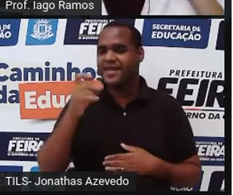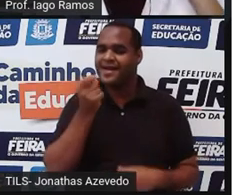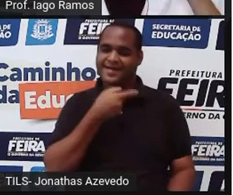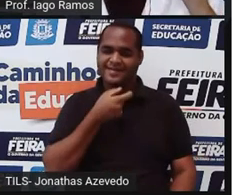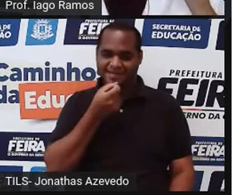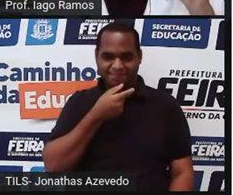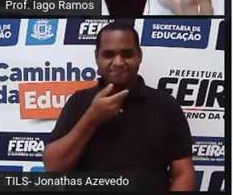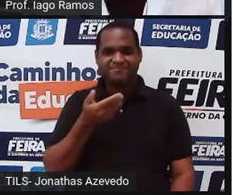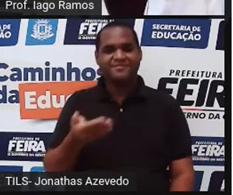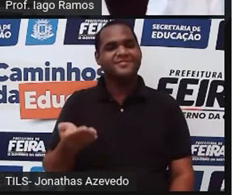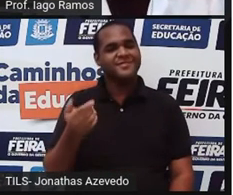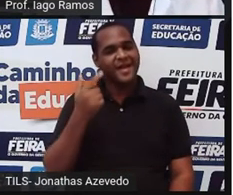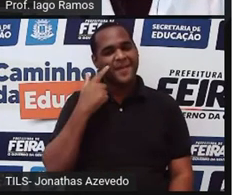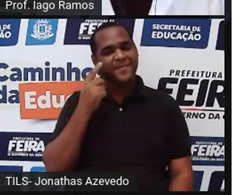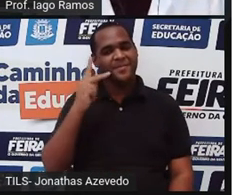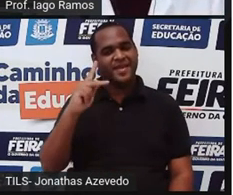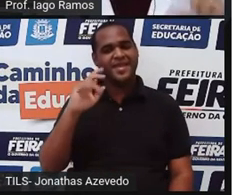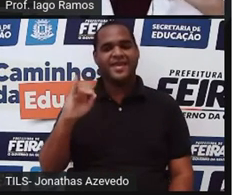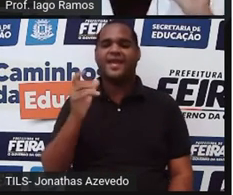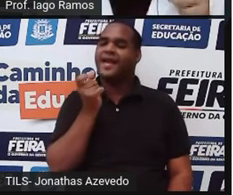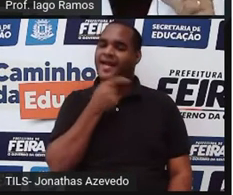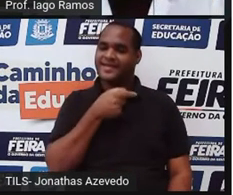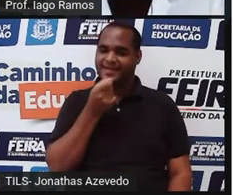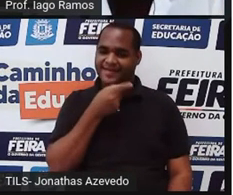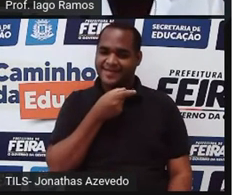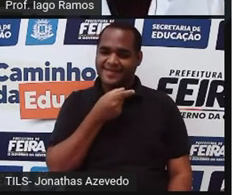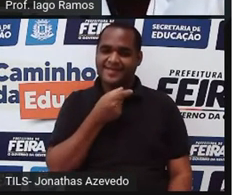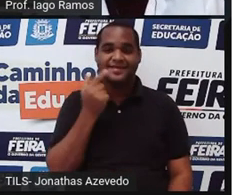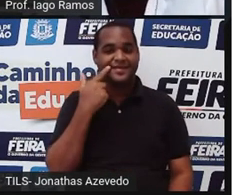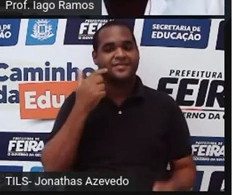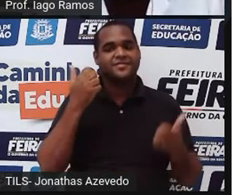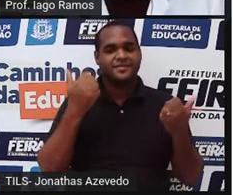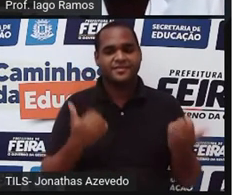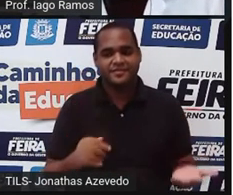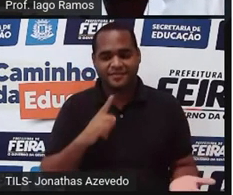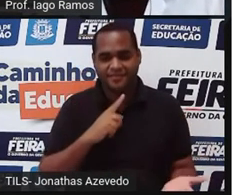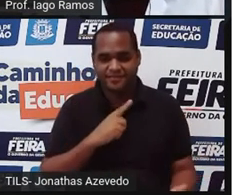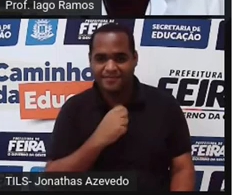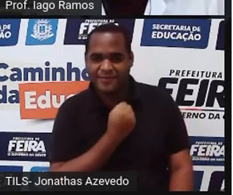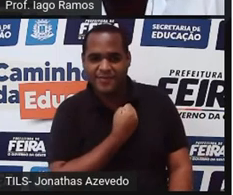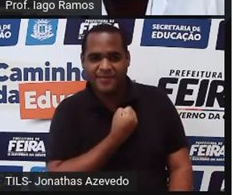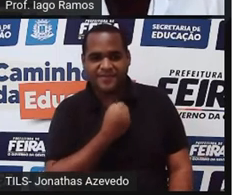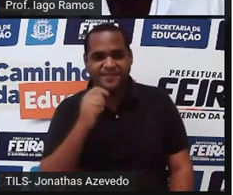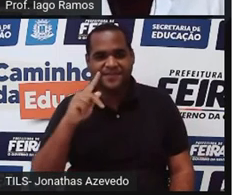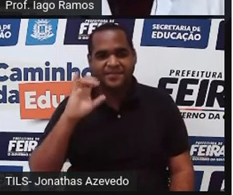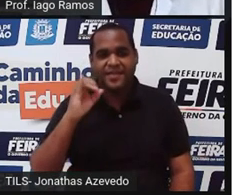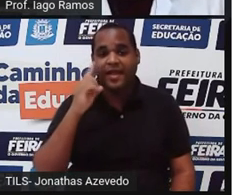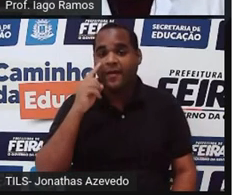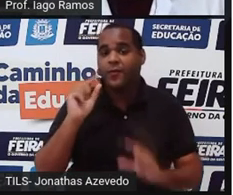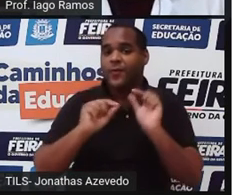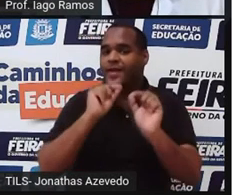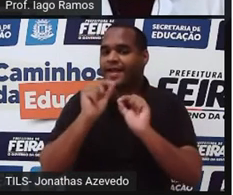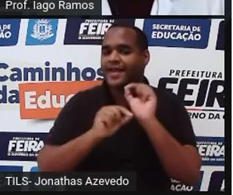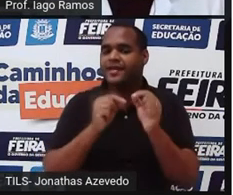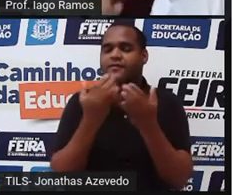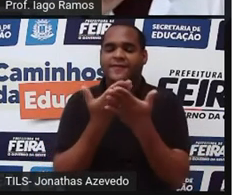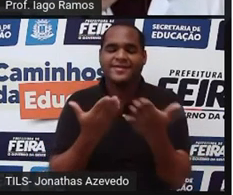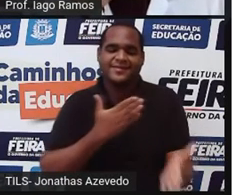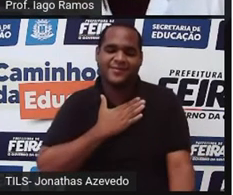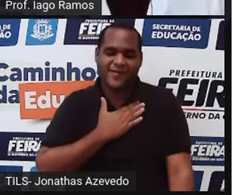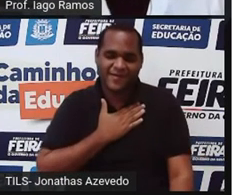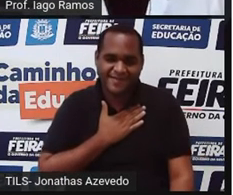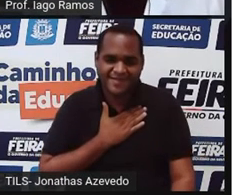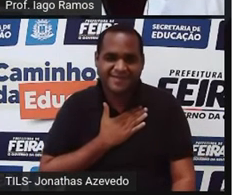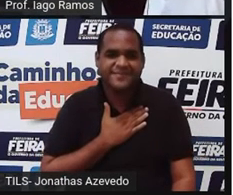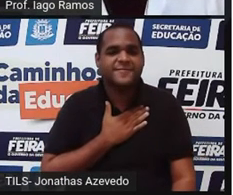Piadinha. Já fiz um trocadilhozinho, né? Com o número π ali. Certo? Então, a piadinha é a seguinte. Eu espero que você goste.